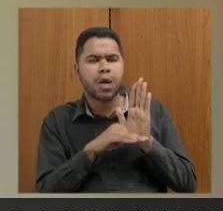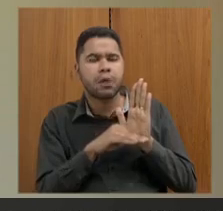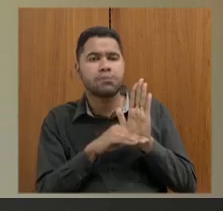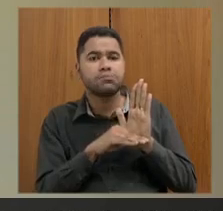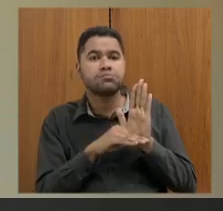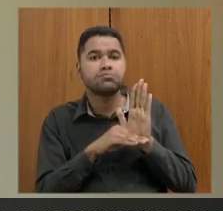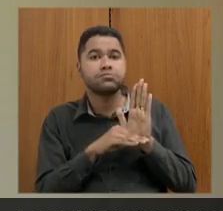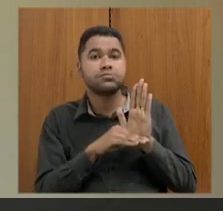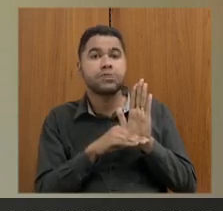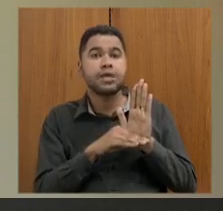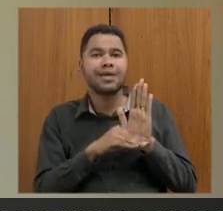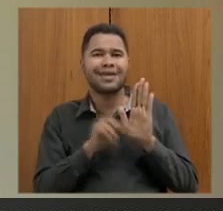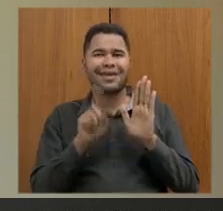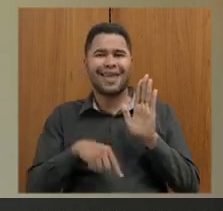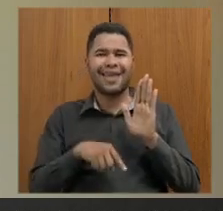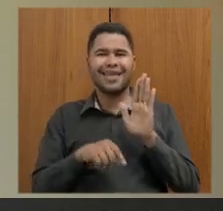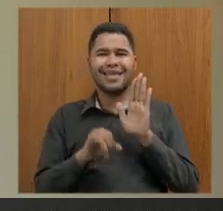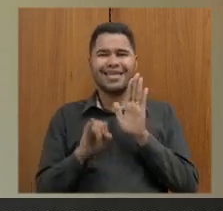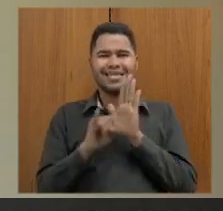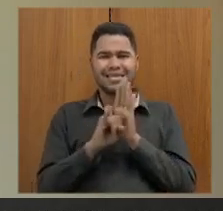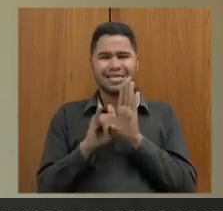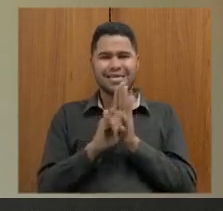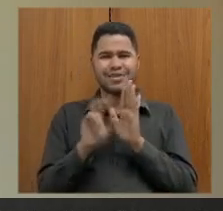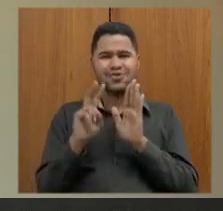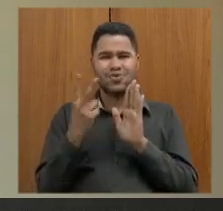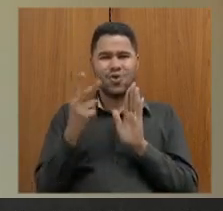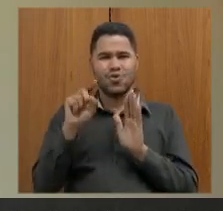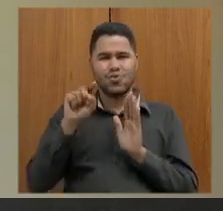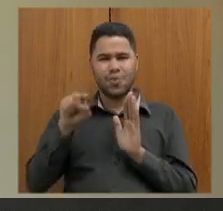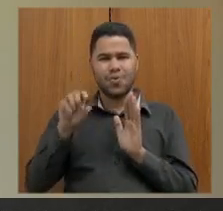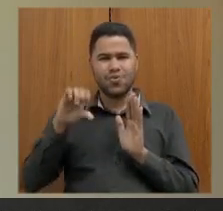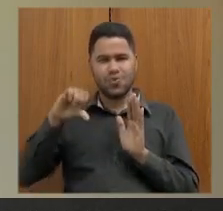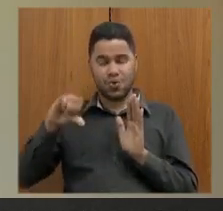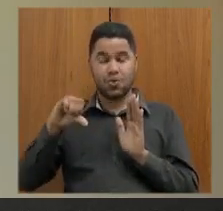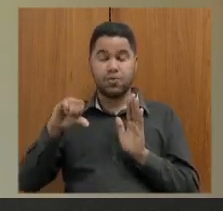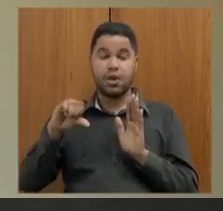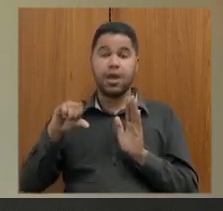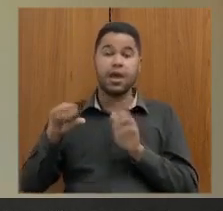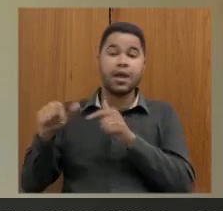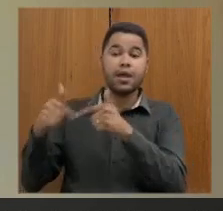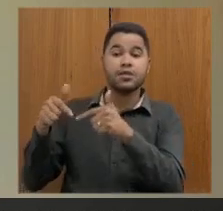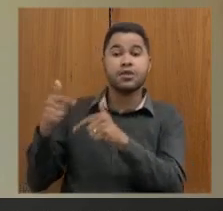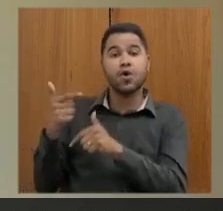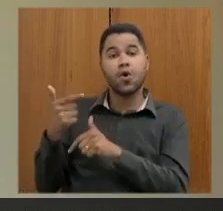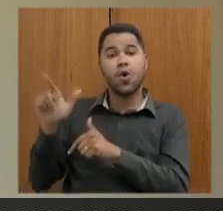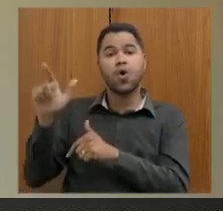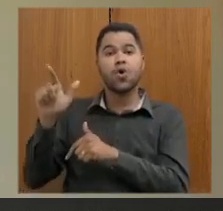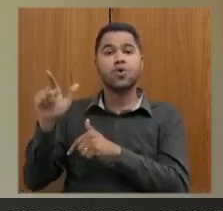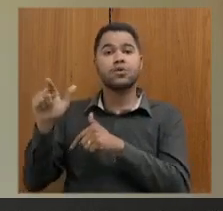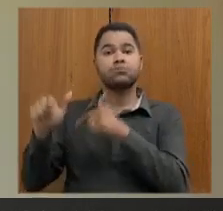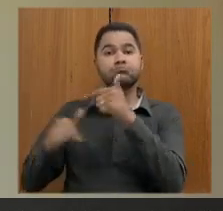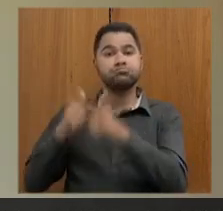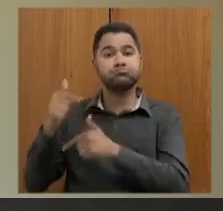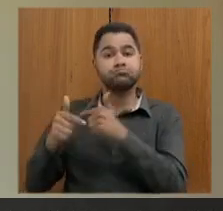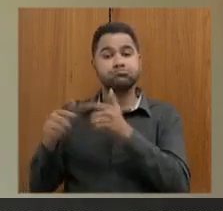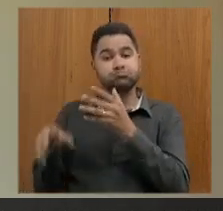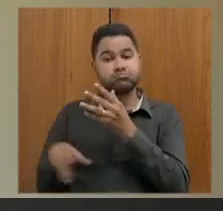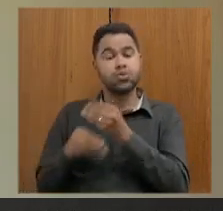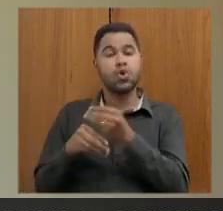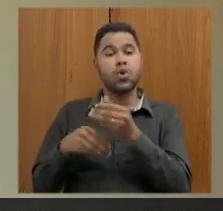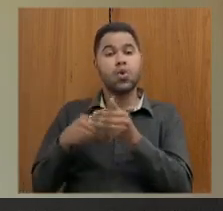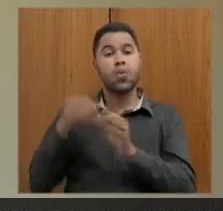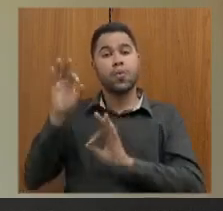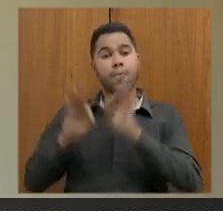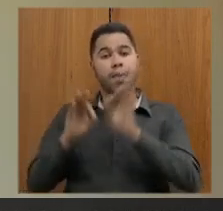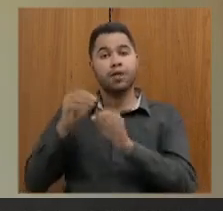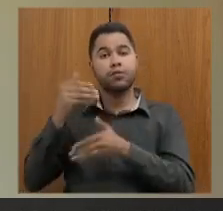inciso 2.9 que diz assim exercer outras atividades integrantes do plano de desenvolvimento